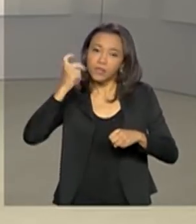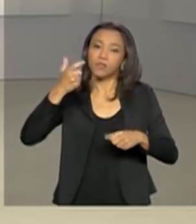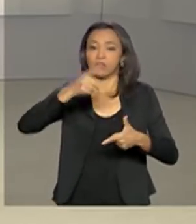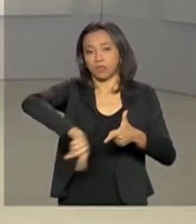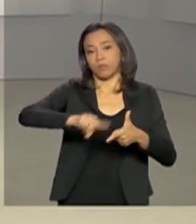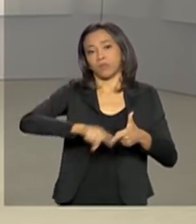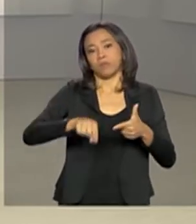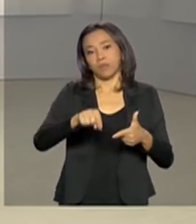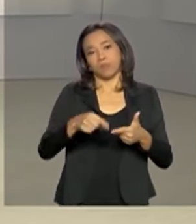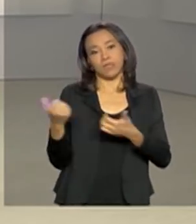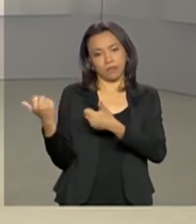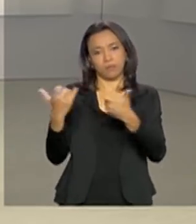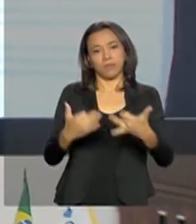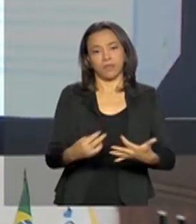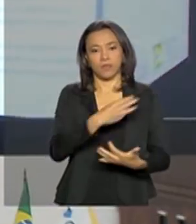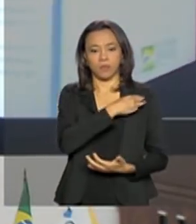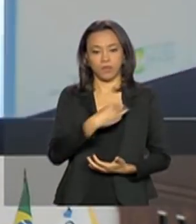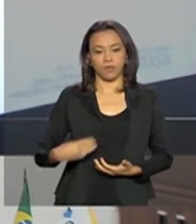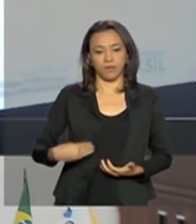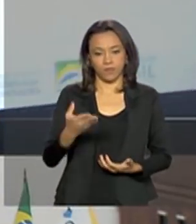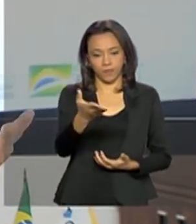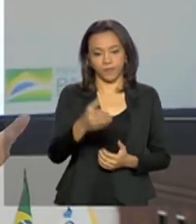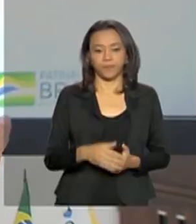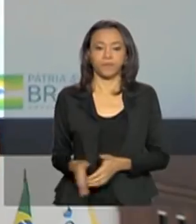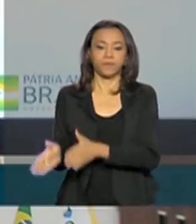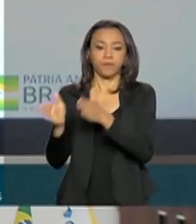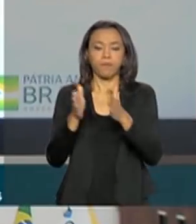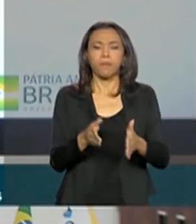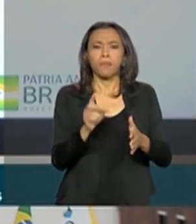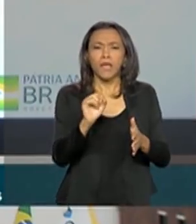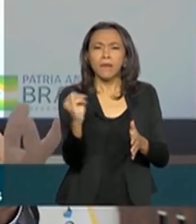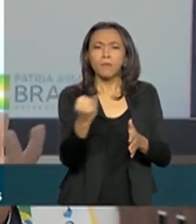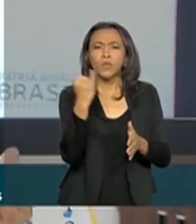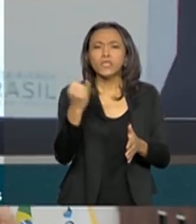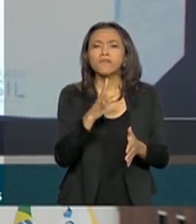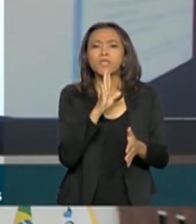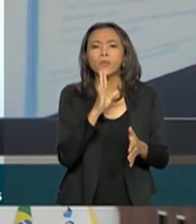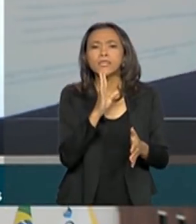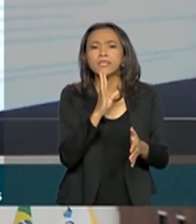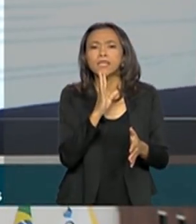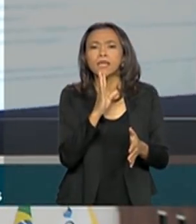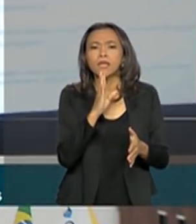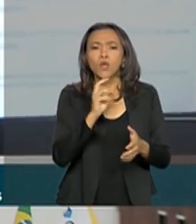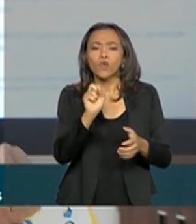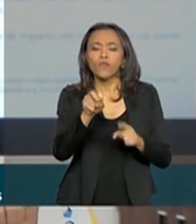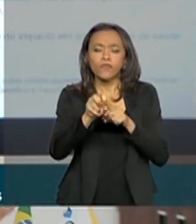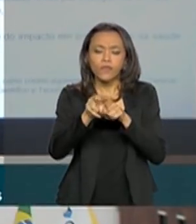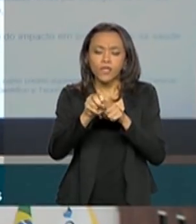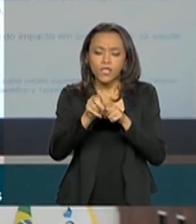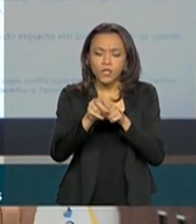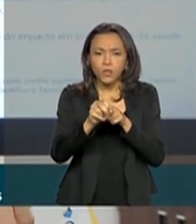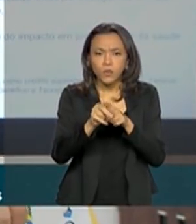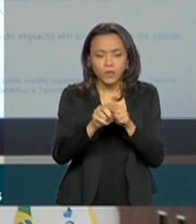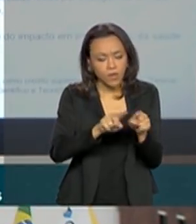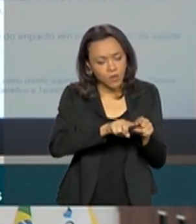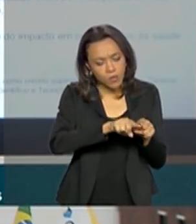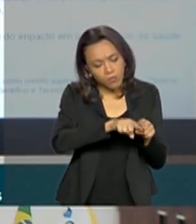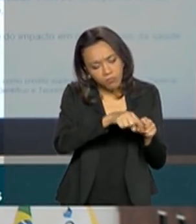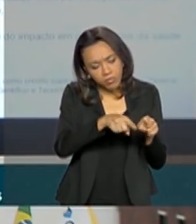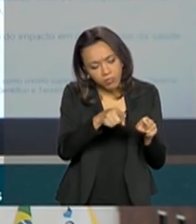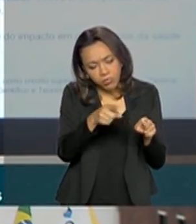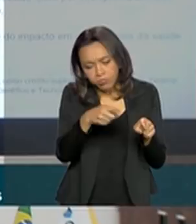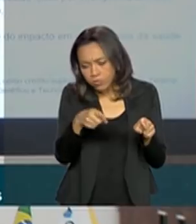Marcos Pontes. A questão do sequenciamento é importante para conhecer o vírus, conhecer que tipo de vírus, de onde ele vem,